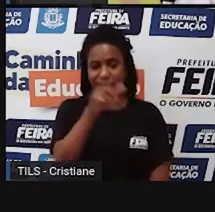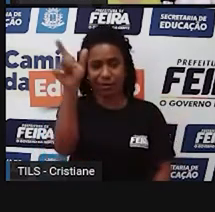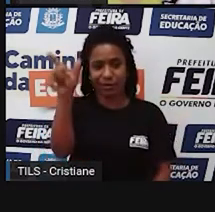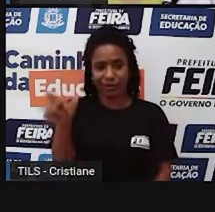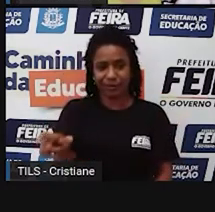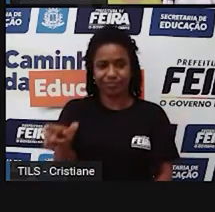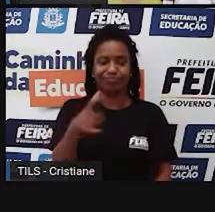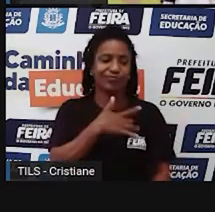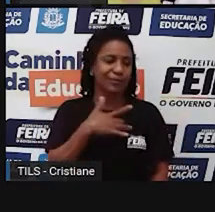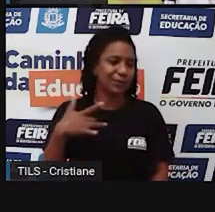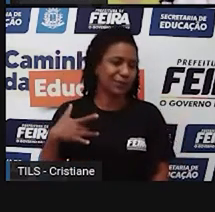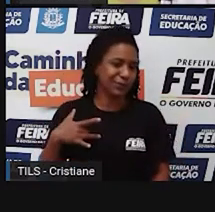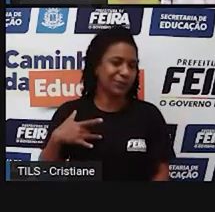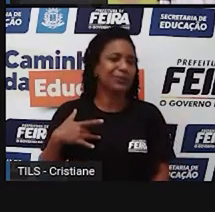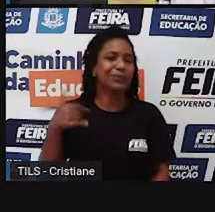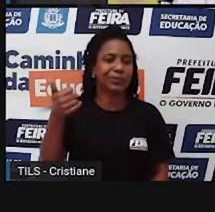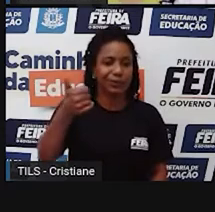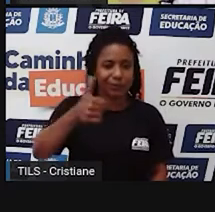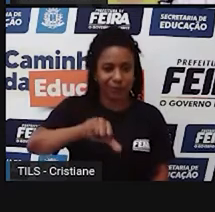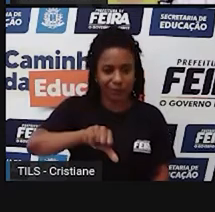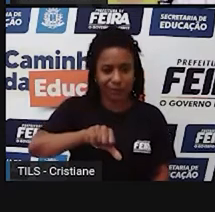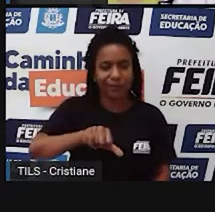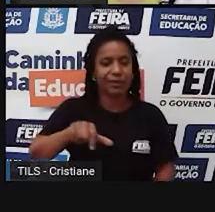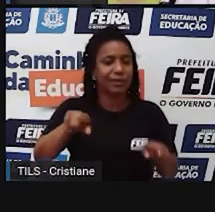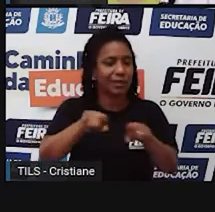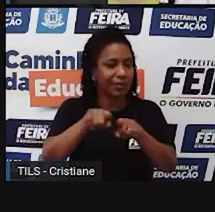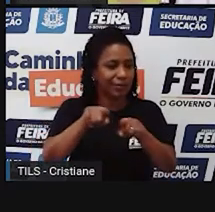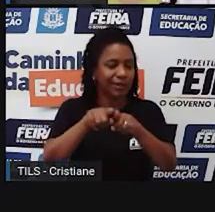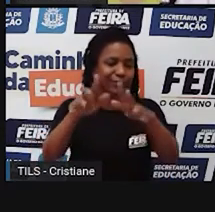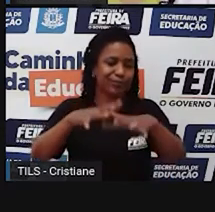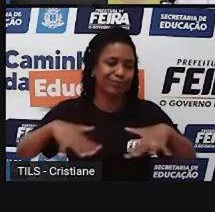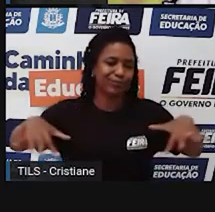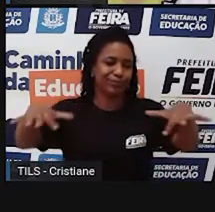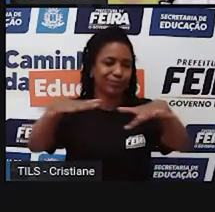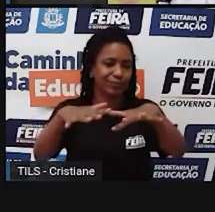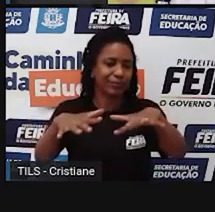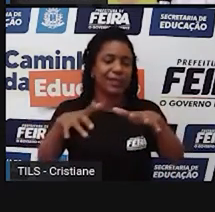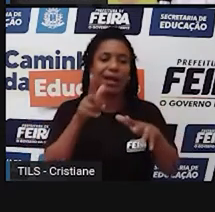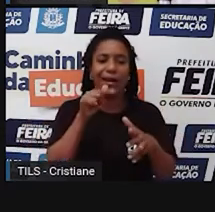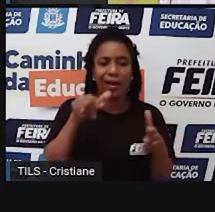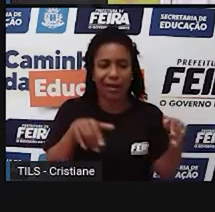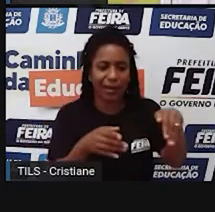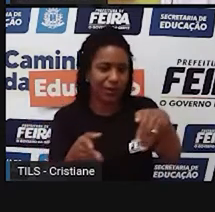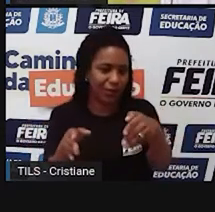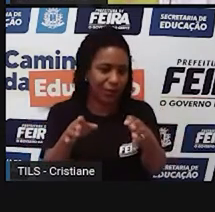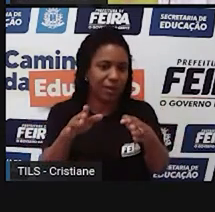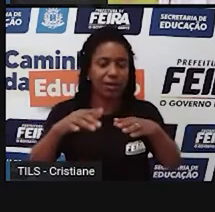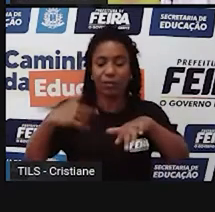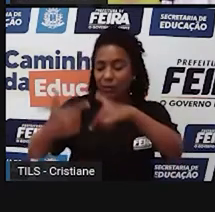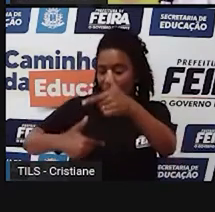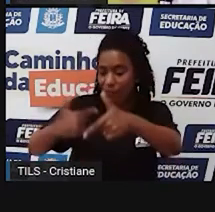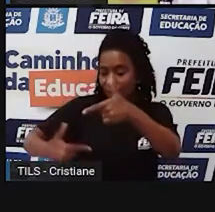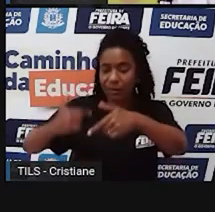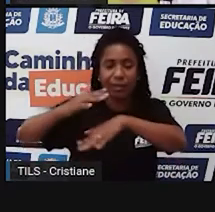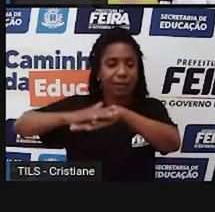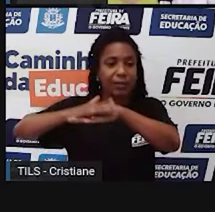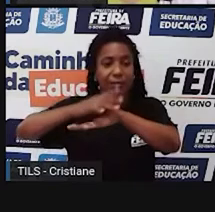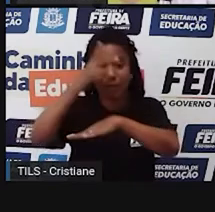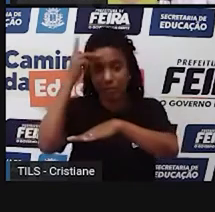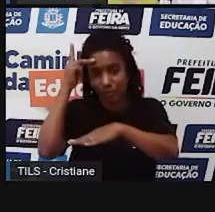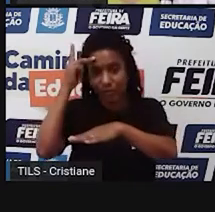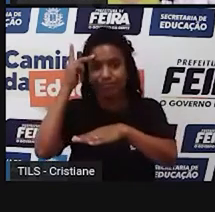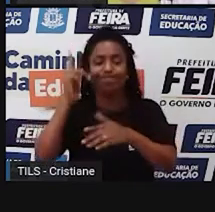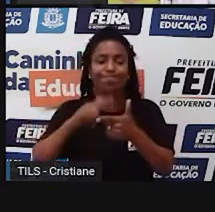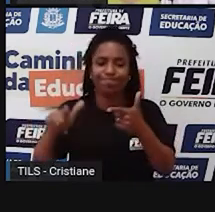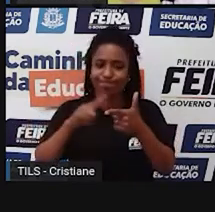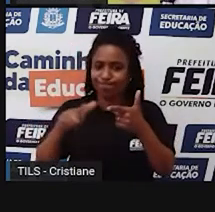deixa de ter o impacto do meio ambiente, de jeito nenhum. Então, essas atividades humanas, elas impactam de diversas formas.